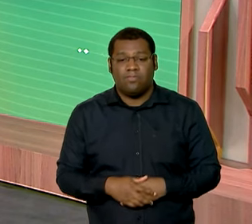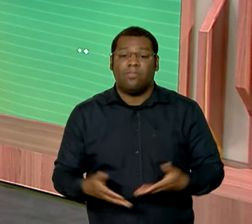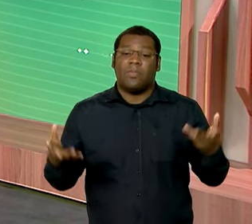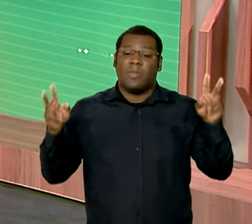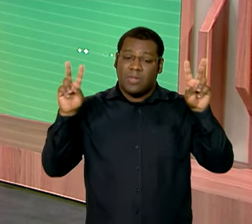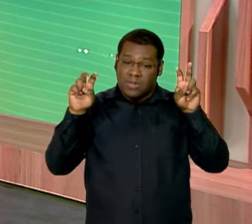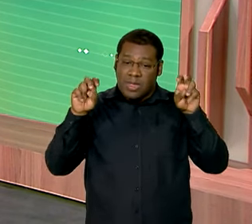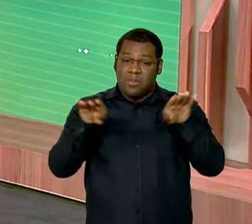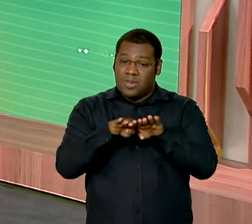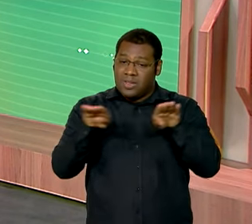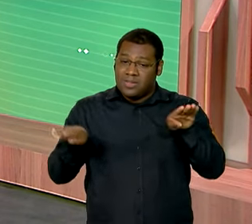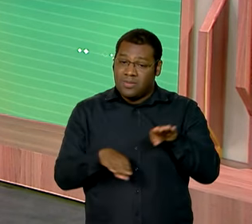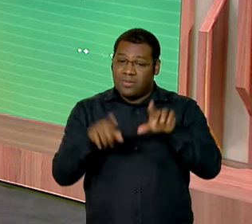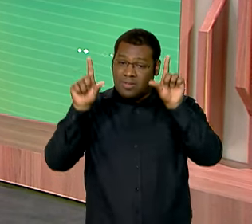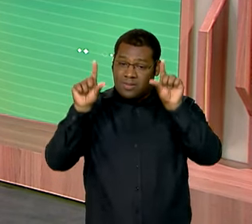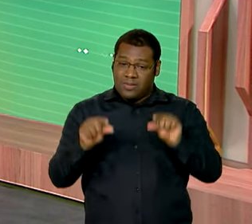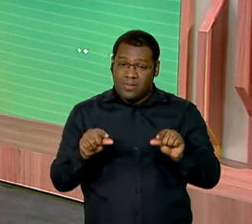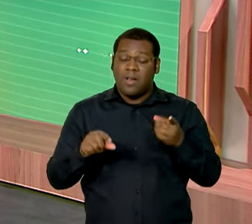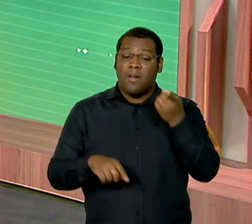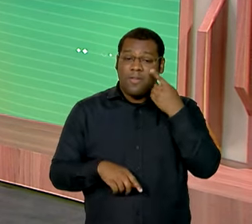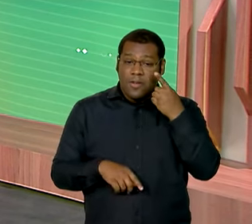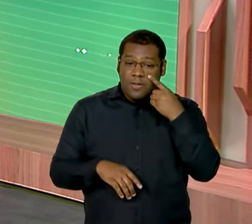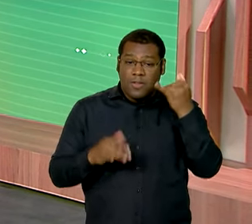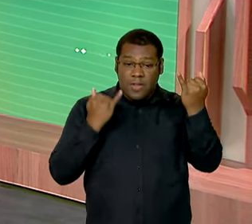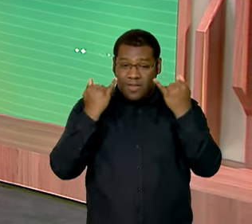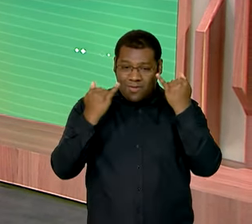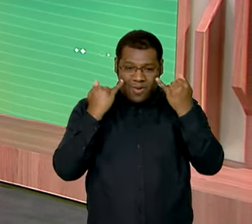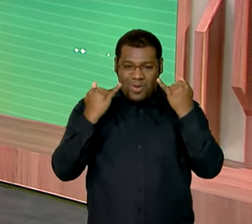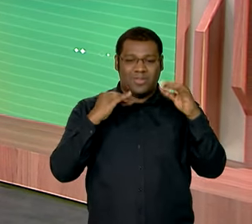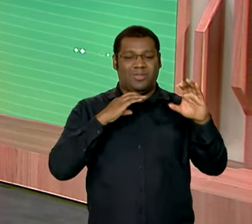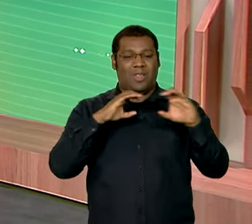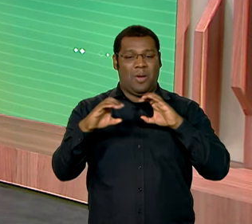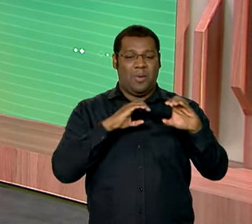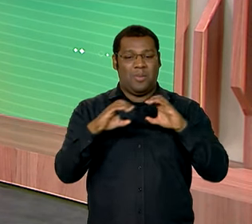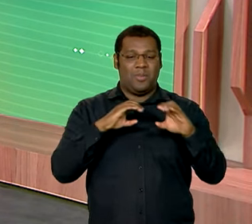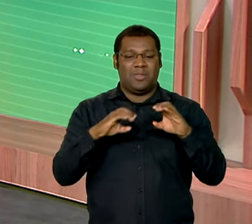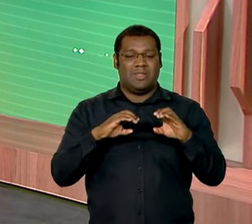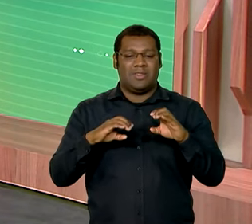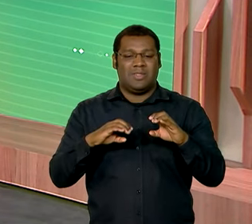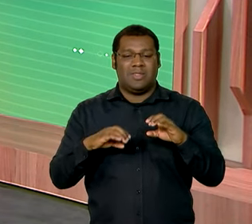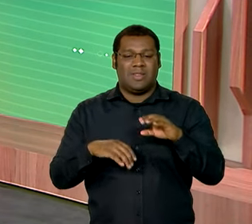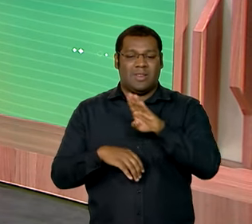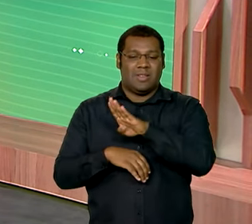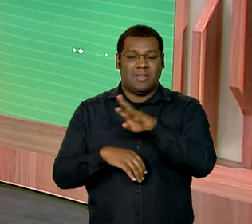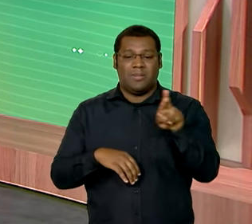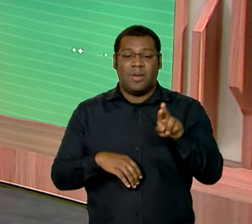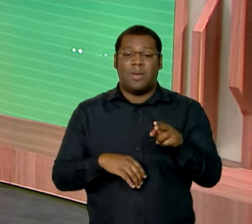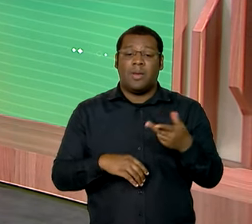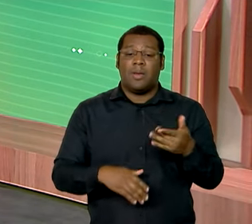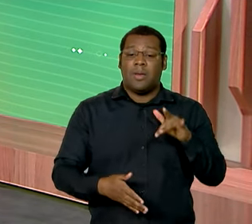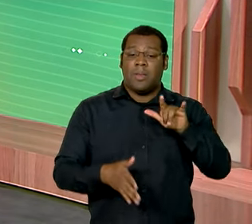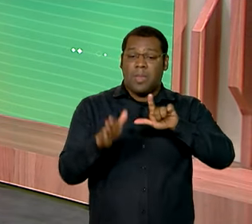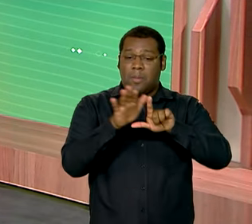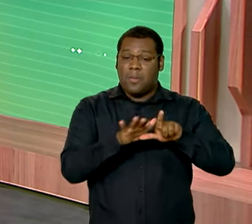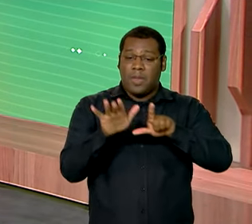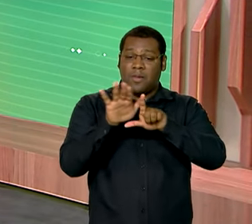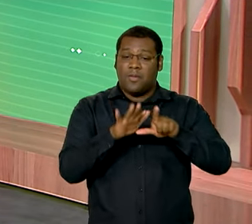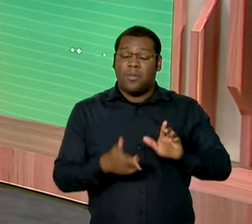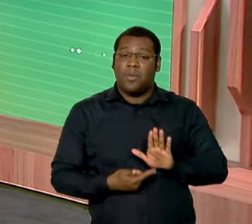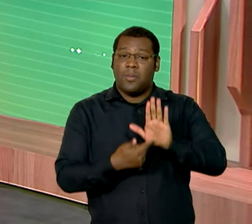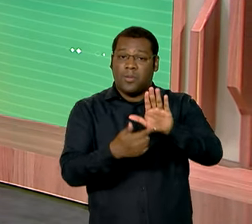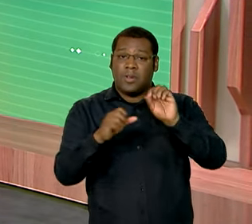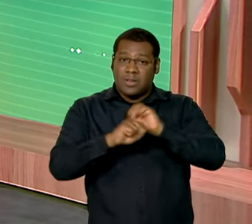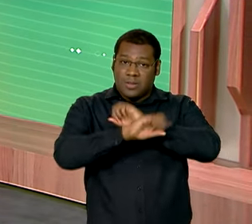da desigualdade para dar uma olhada nos dados disponíveis no Comunica.br, a plataforma que mostra com transparência as